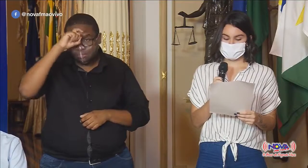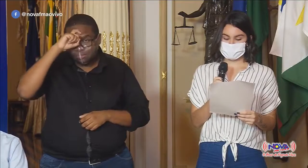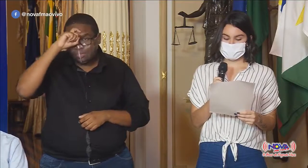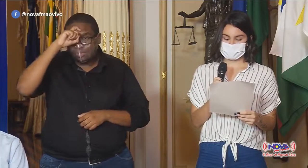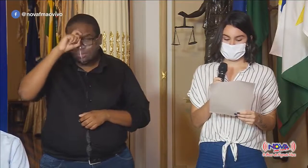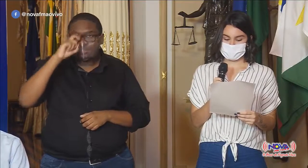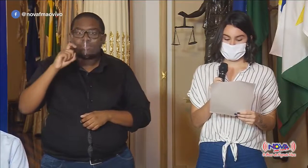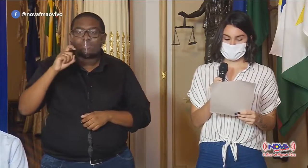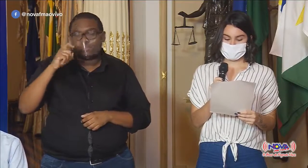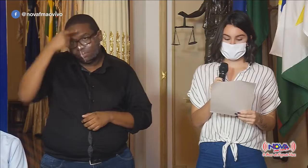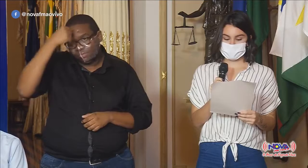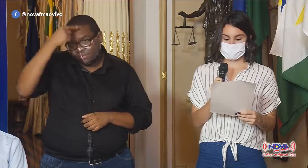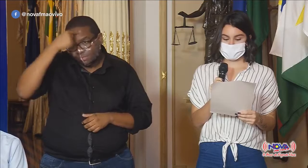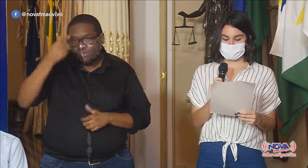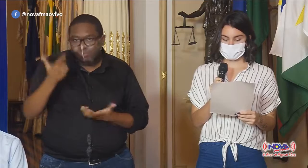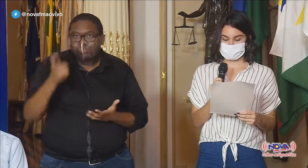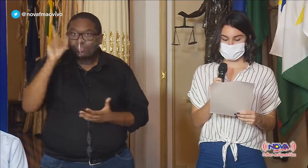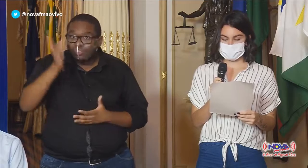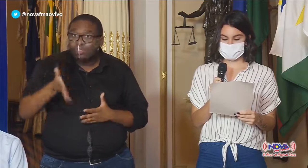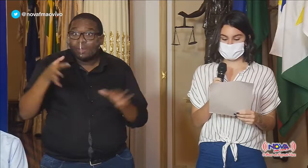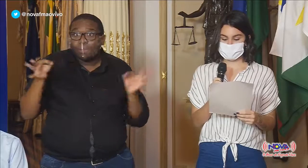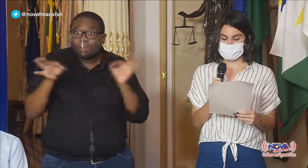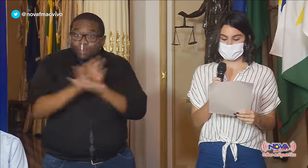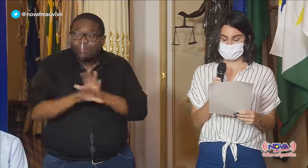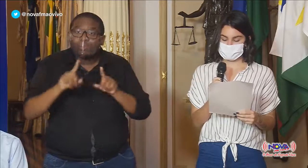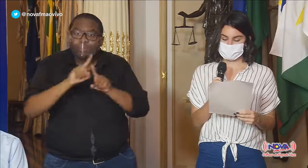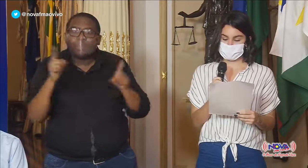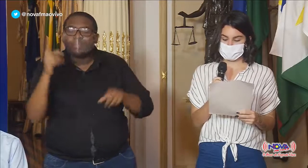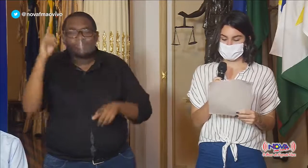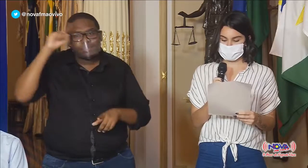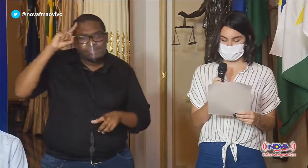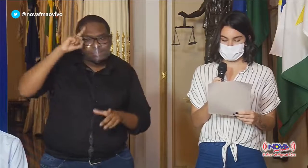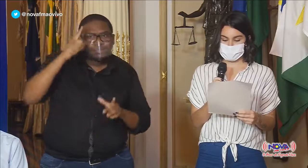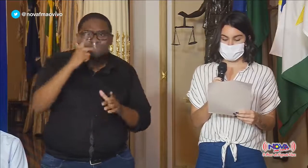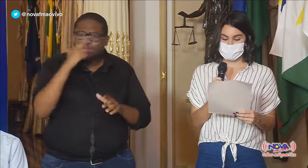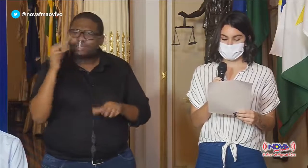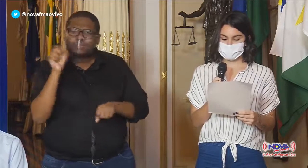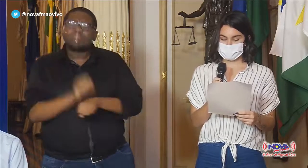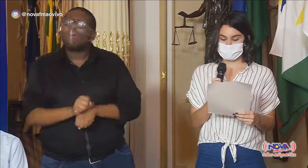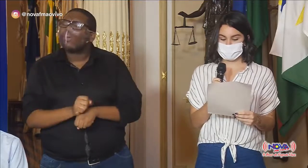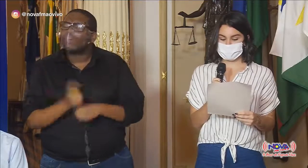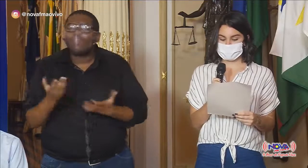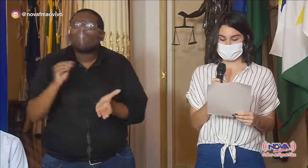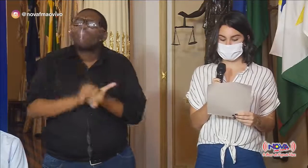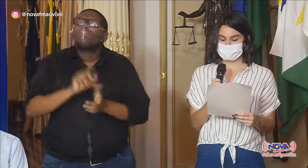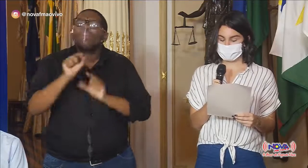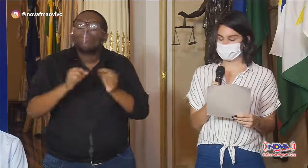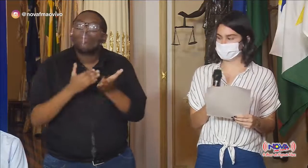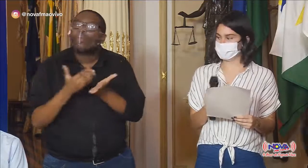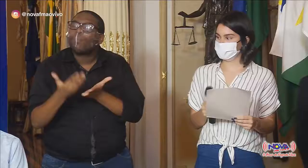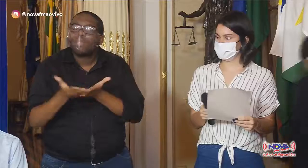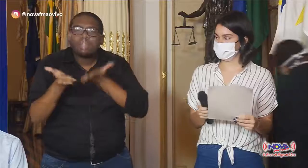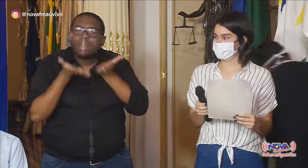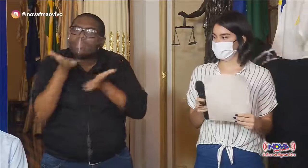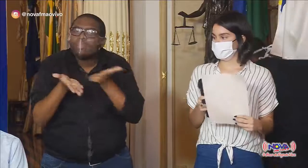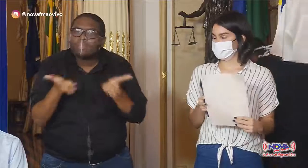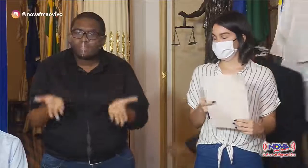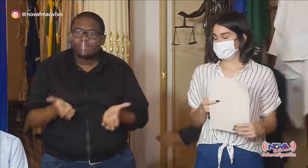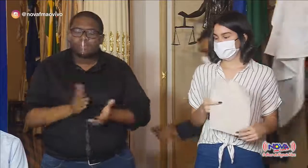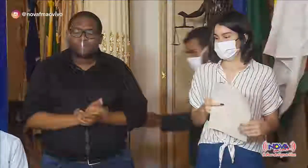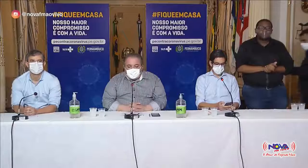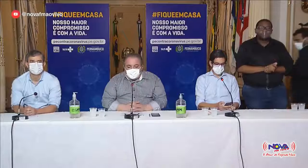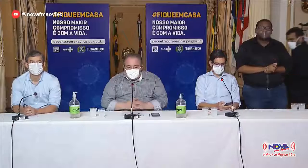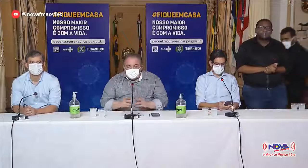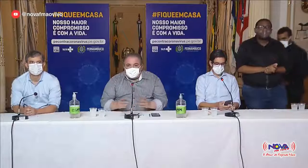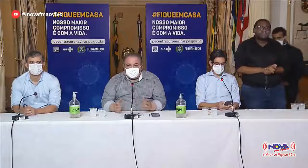do hospital universitário, aparentemente está pronta, mas há dias parou nisso. O que falta para começar a atender? Bom,